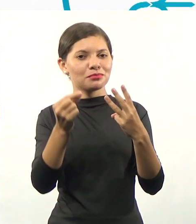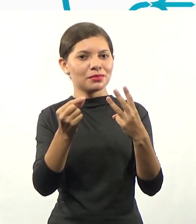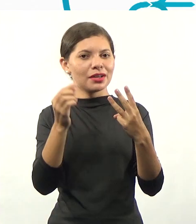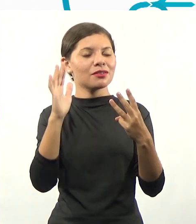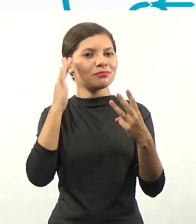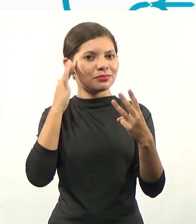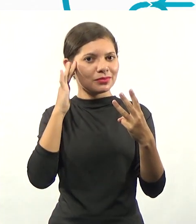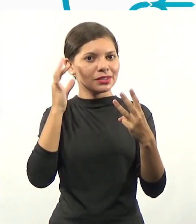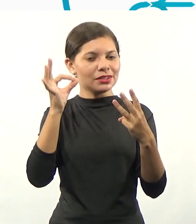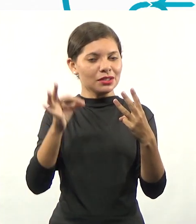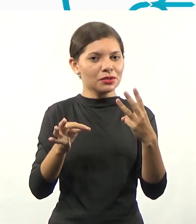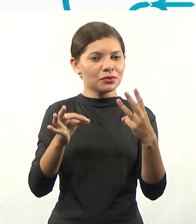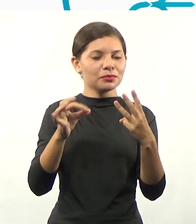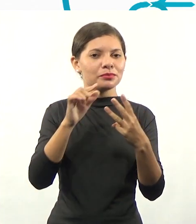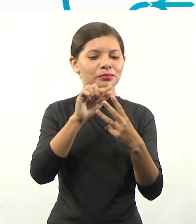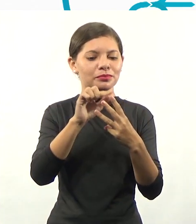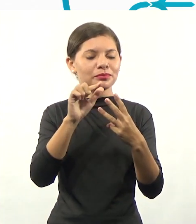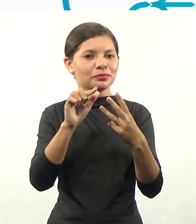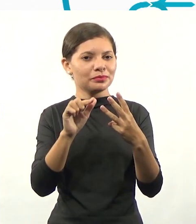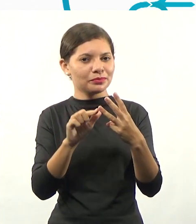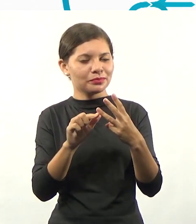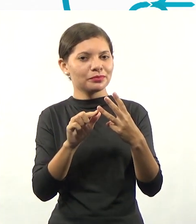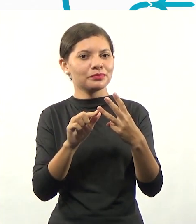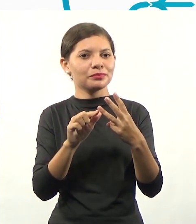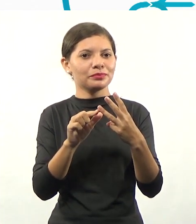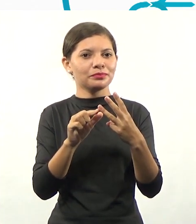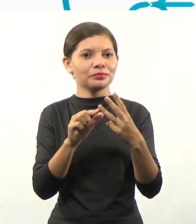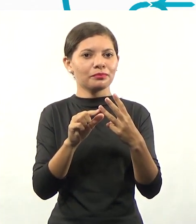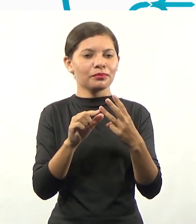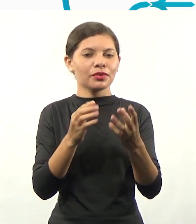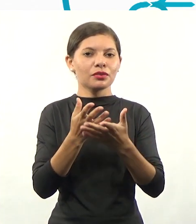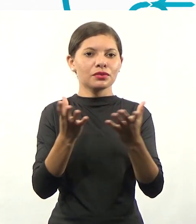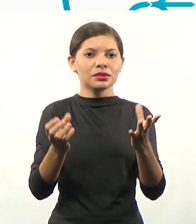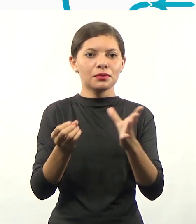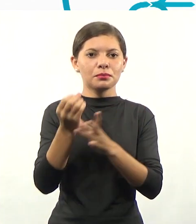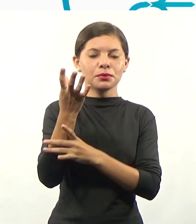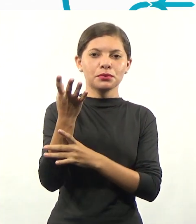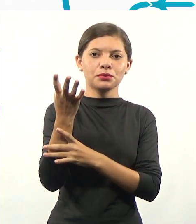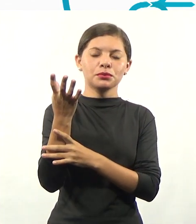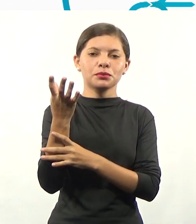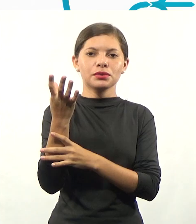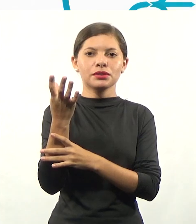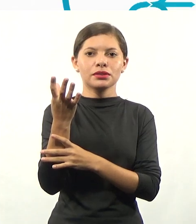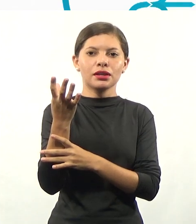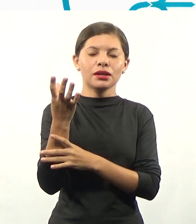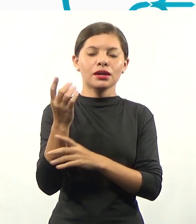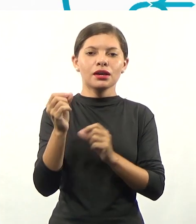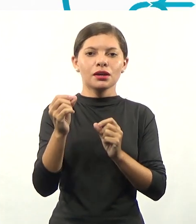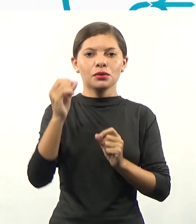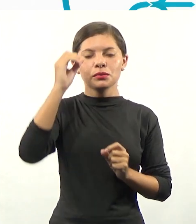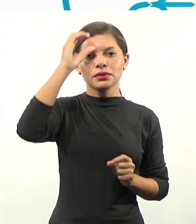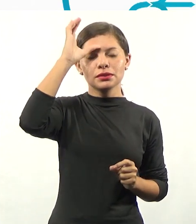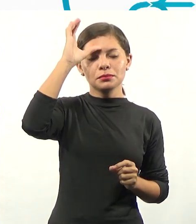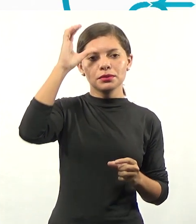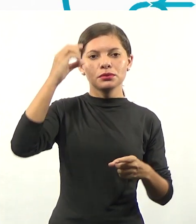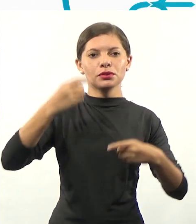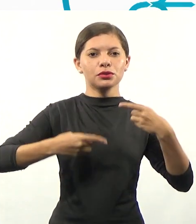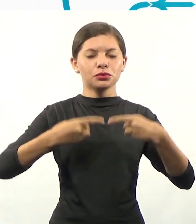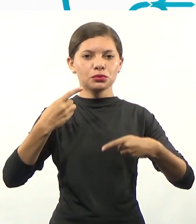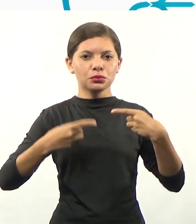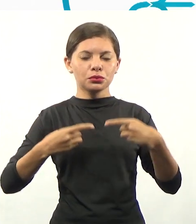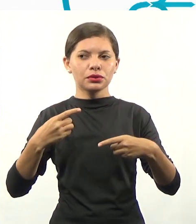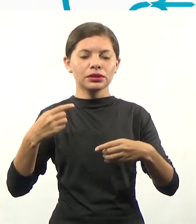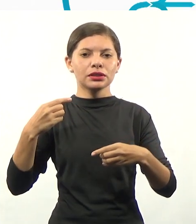do ensino superior, ensino, pesquisa e extensão. Você produz, você discute o